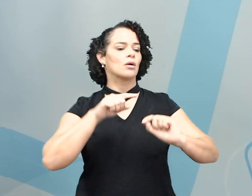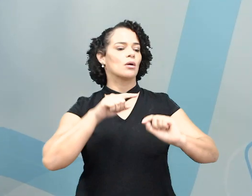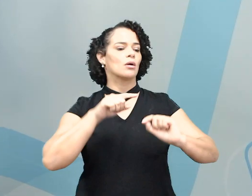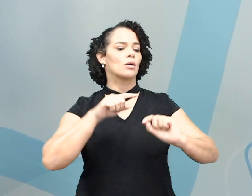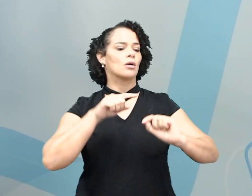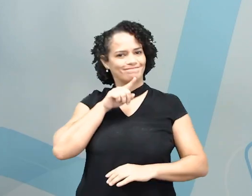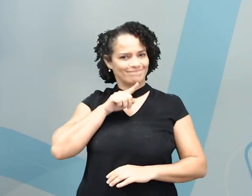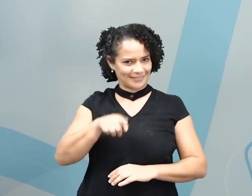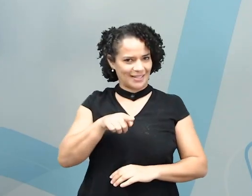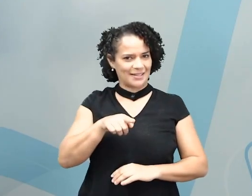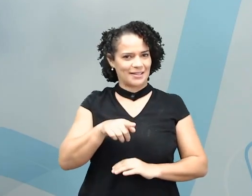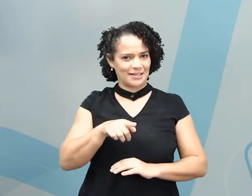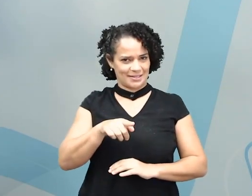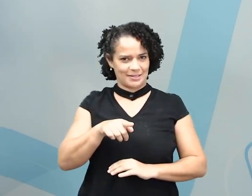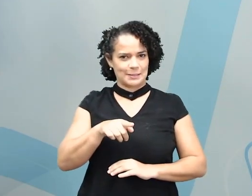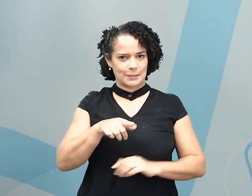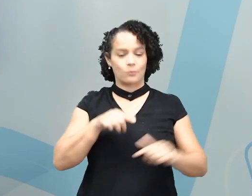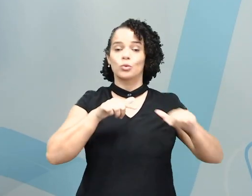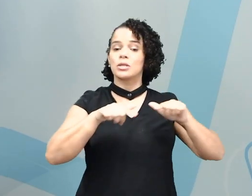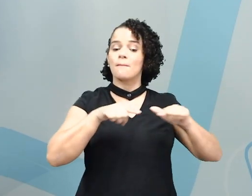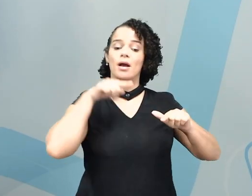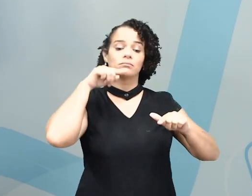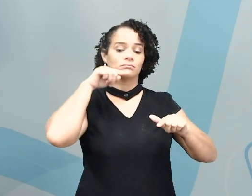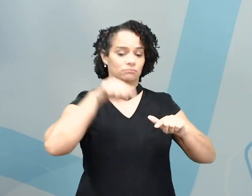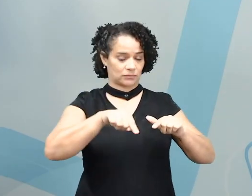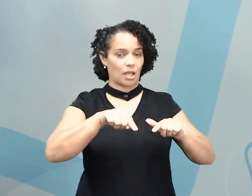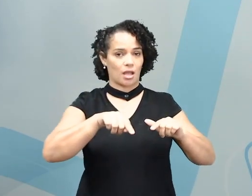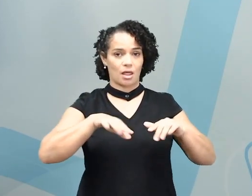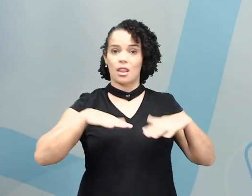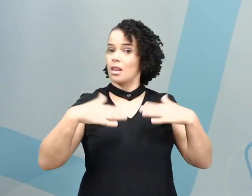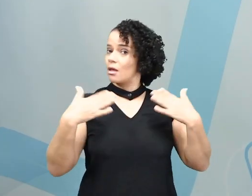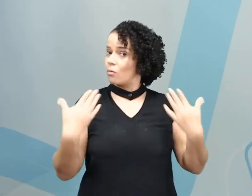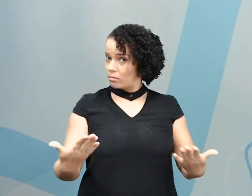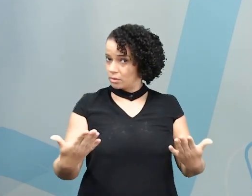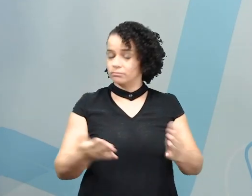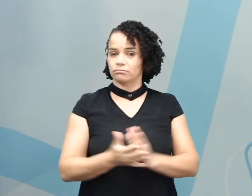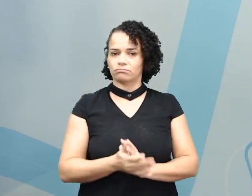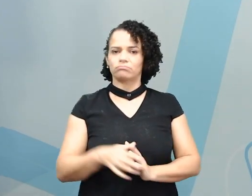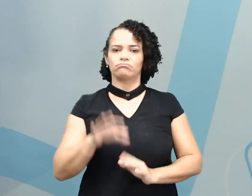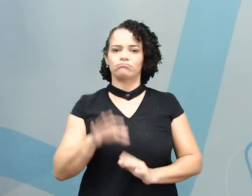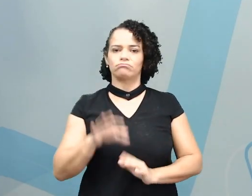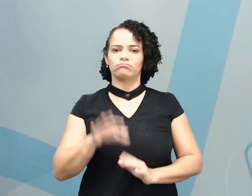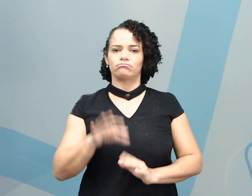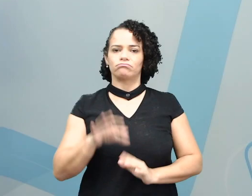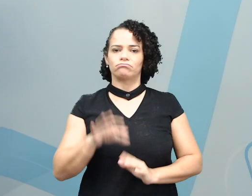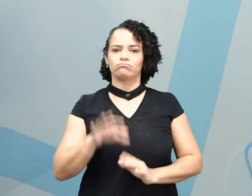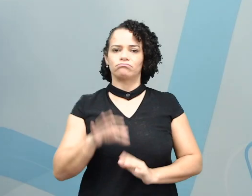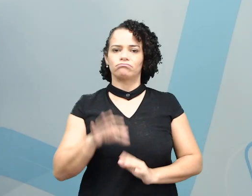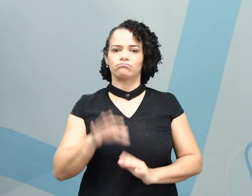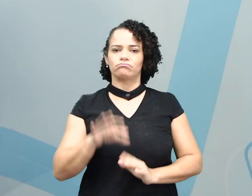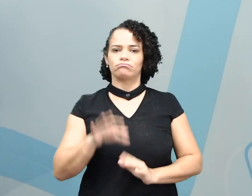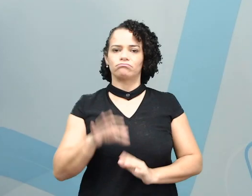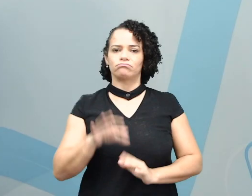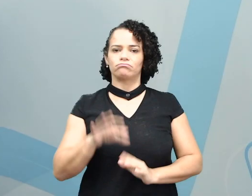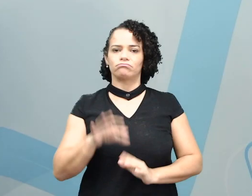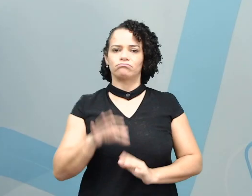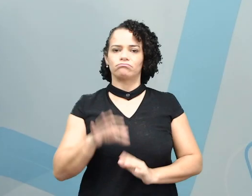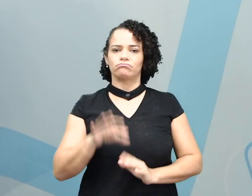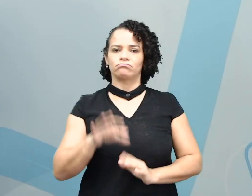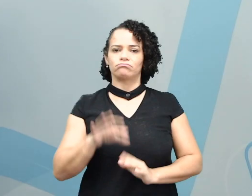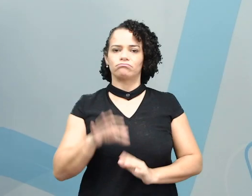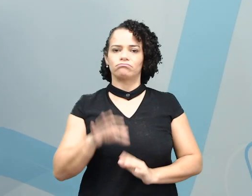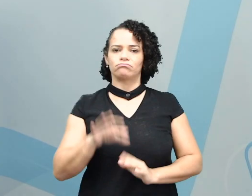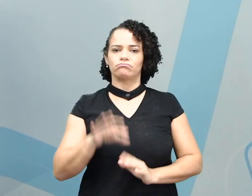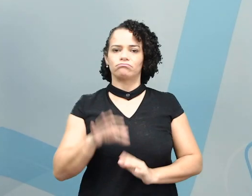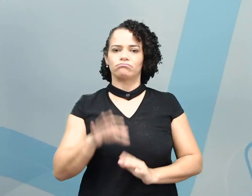dela, a ocupação dela, certo? Então, quando eu pergunto, what does she do? Eu quero saber